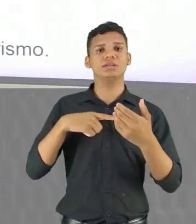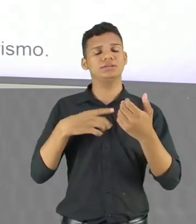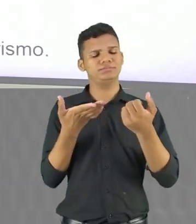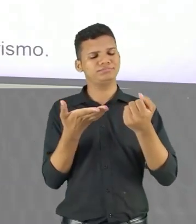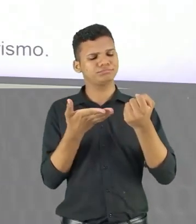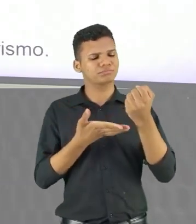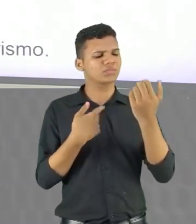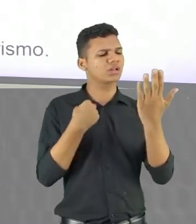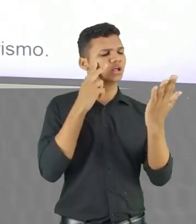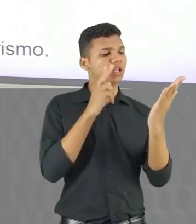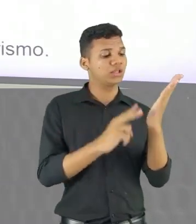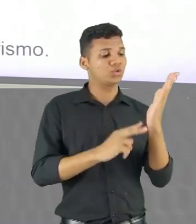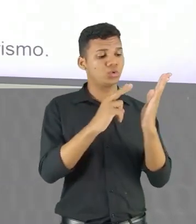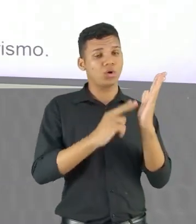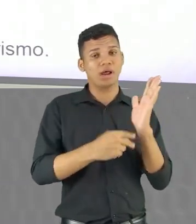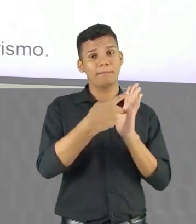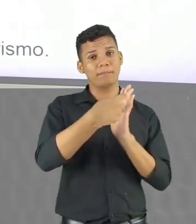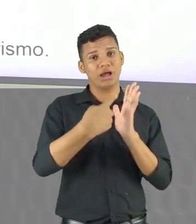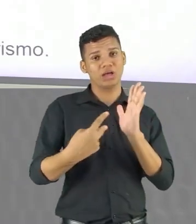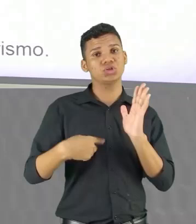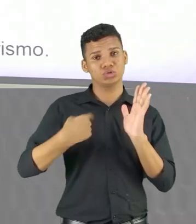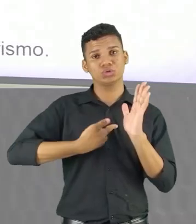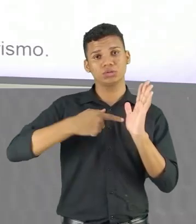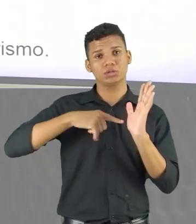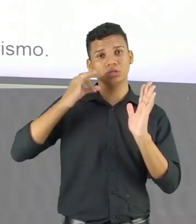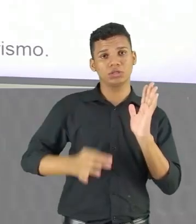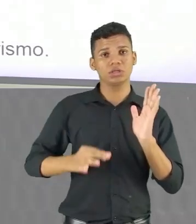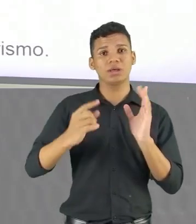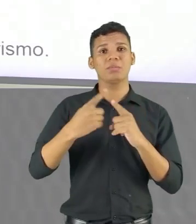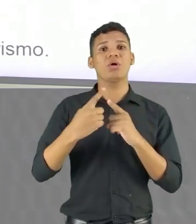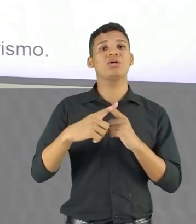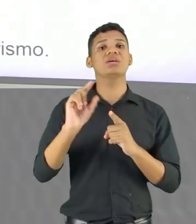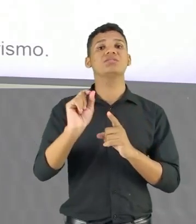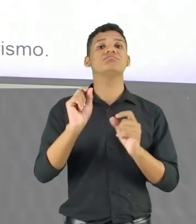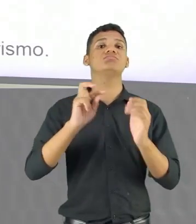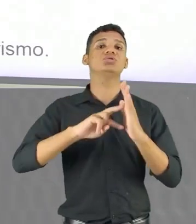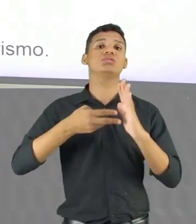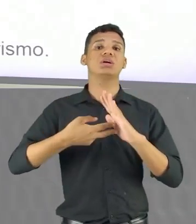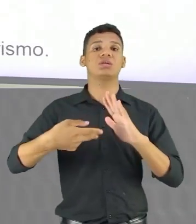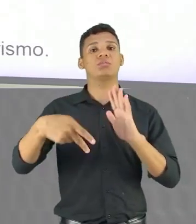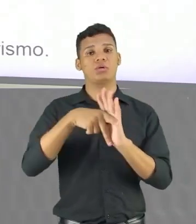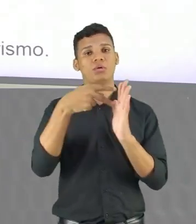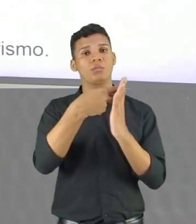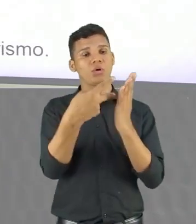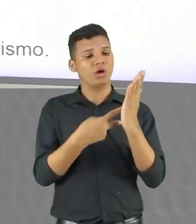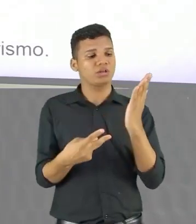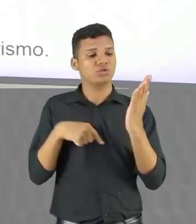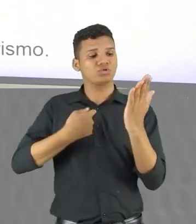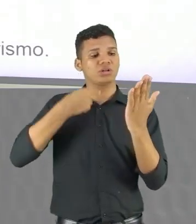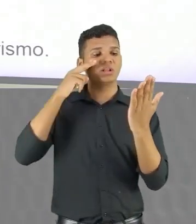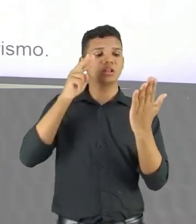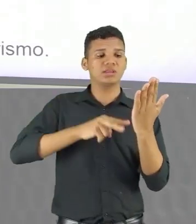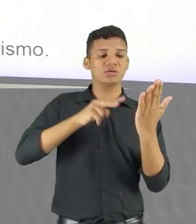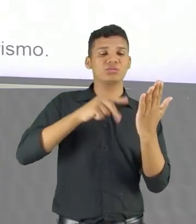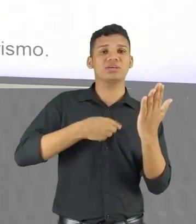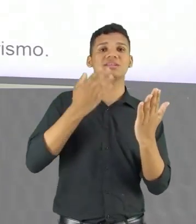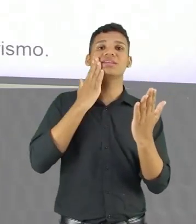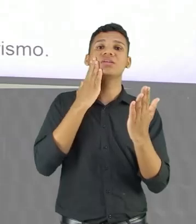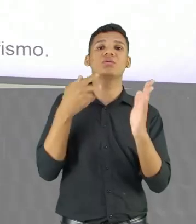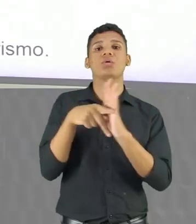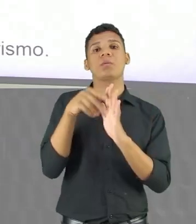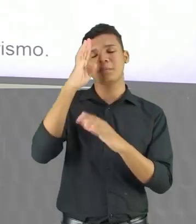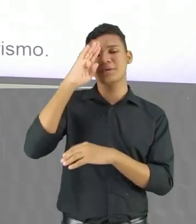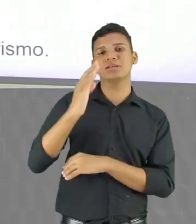leitura do poema, podemos afirmar corretamente que o poeta, então a gente já leu, já percebeu o teor principal